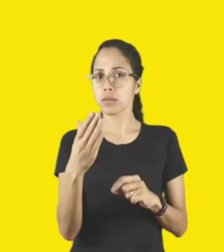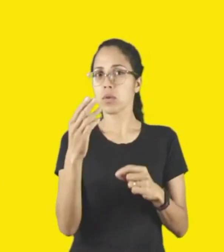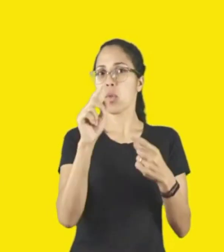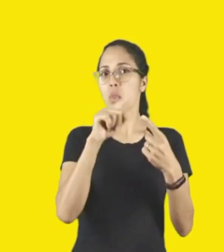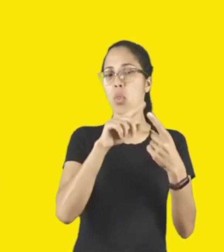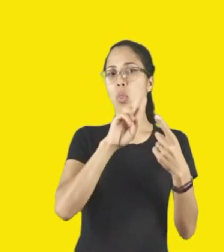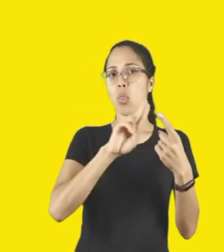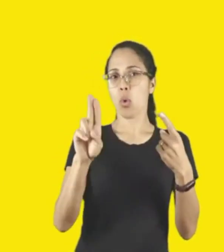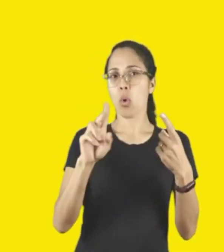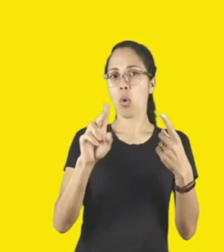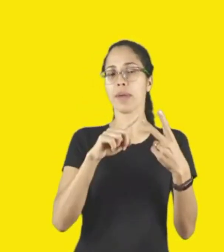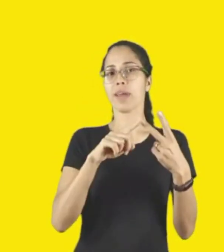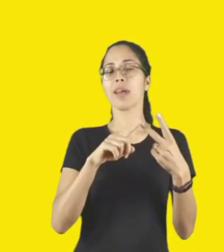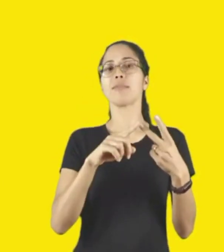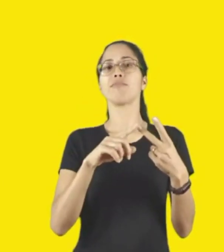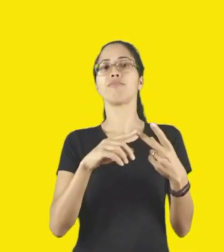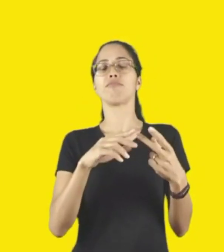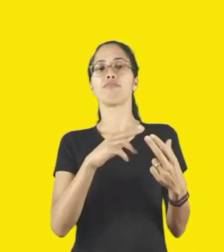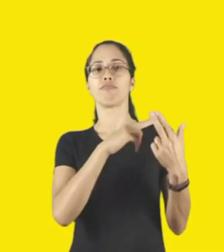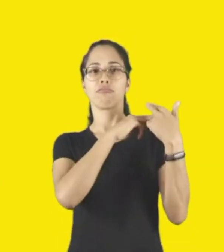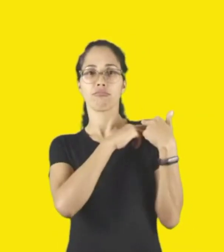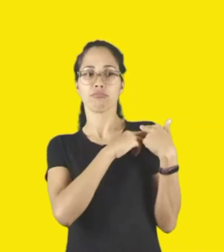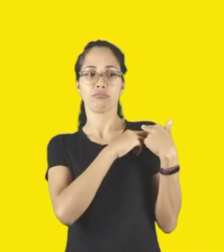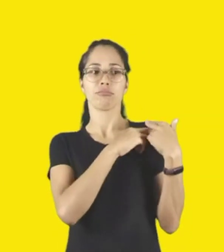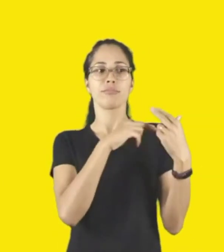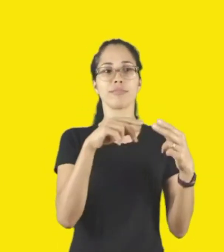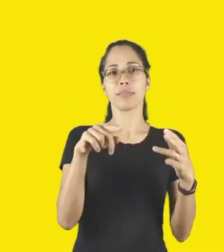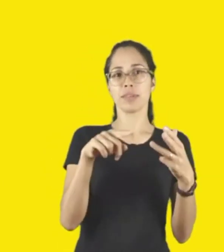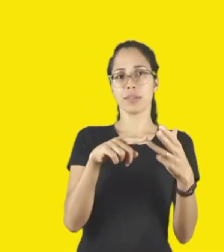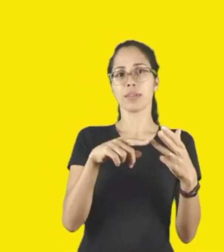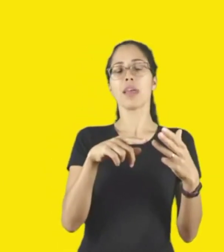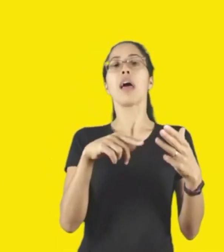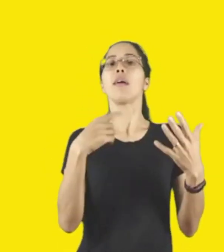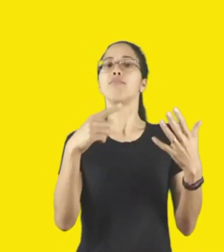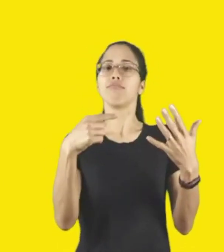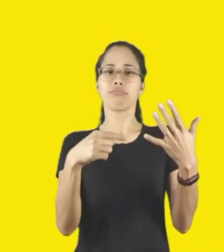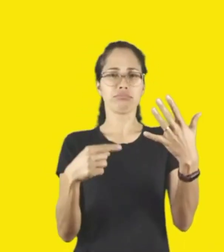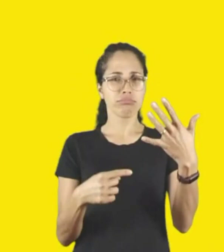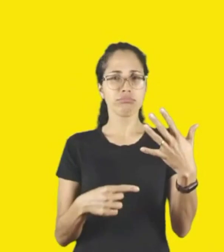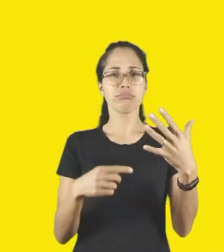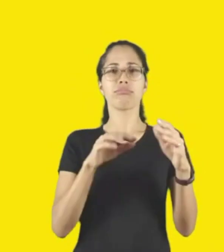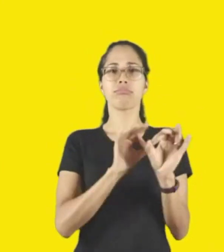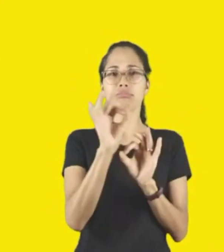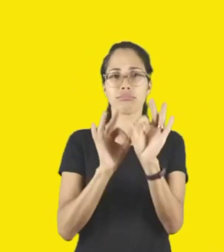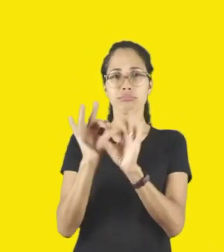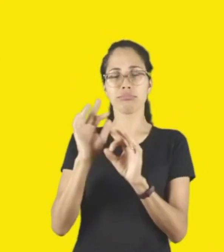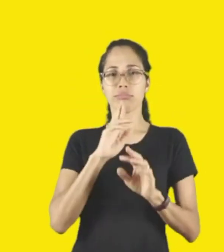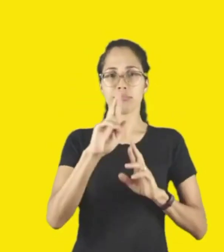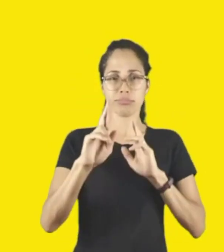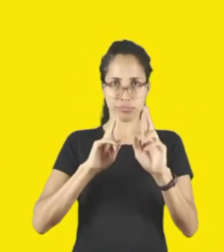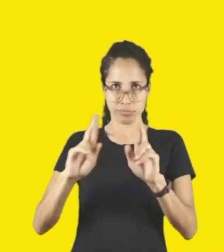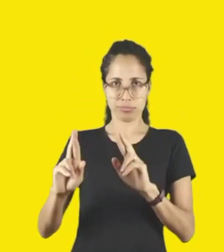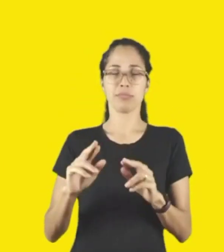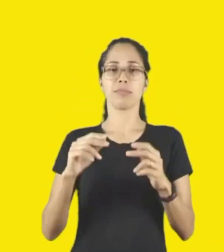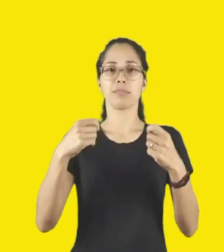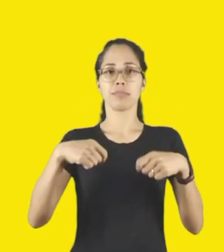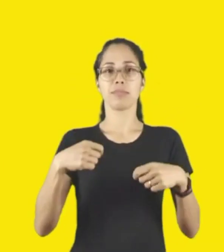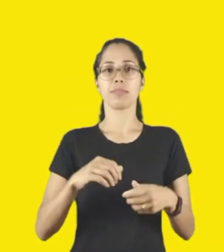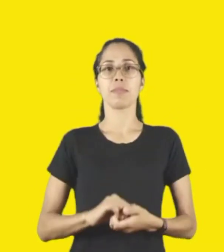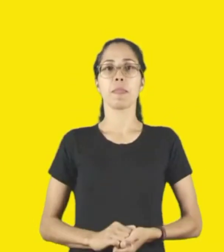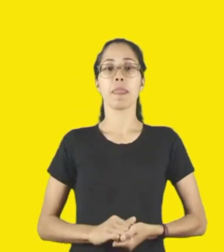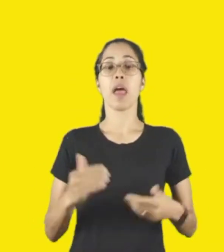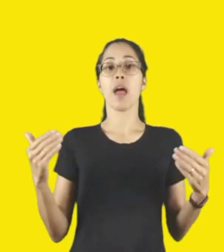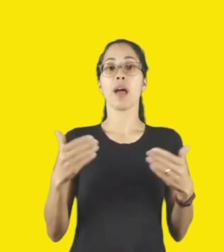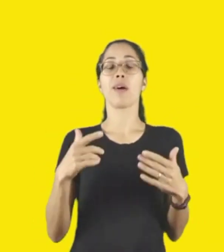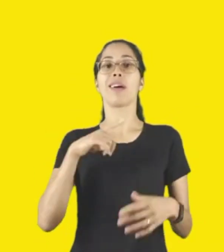cargo, instituições e cidades na mesma mensagem para que possamos organizar as respostas. Agora recebiremos um vídeo que